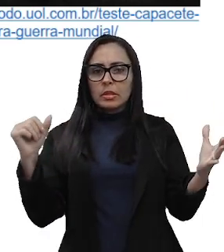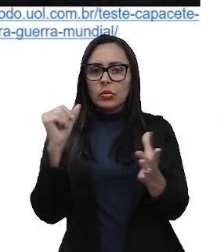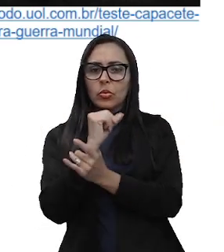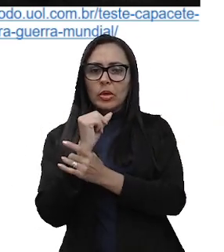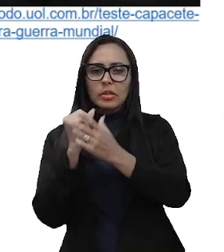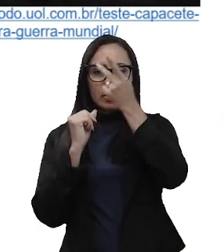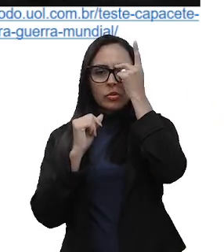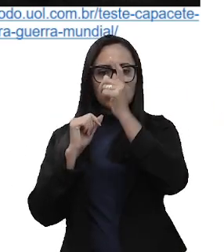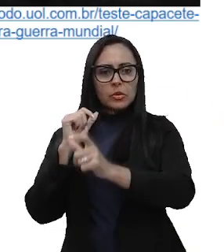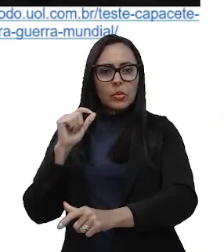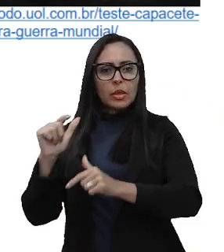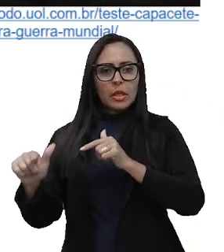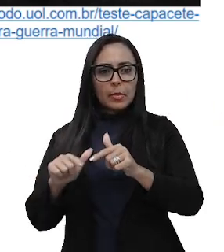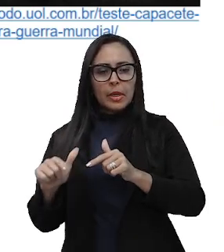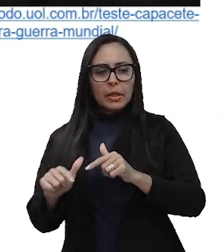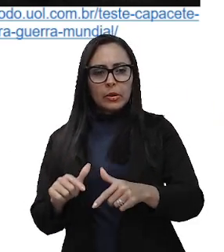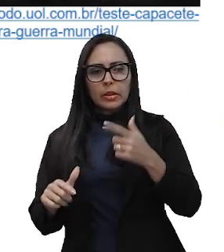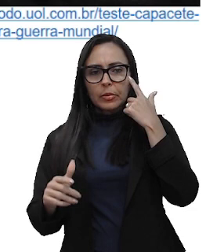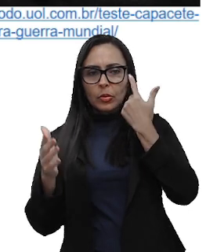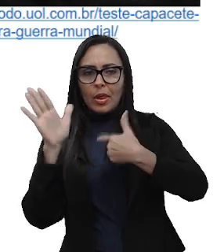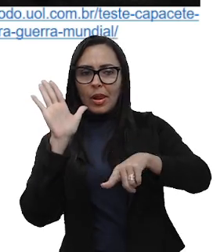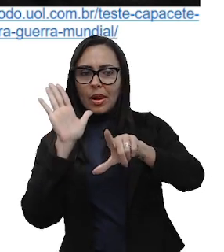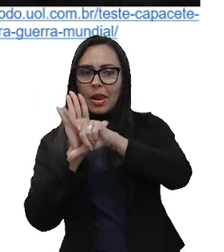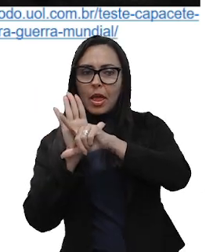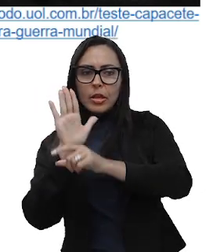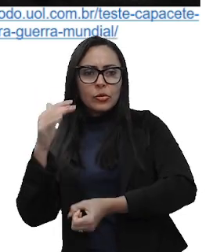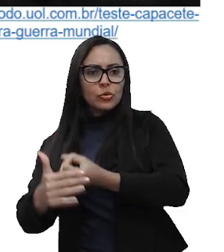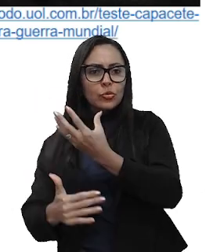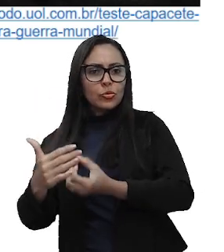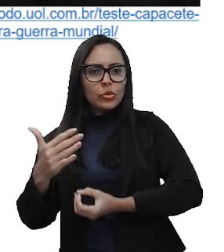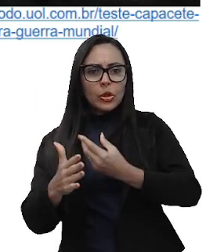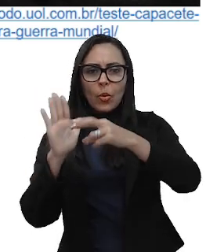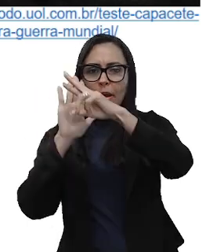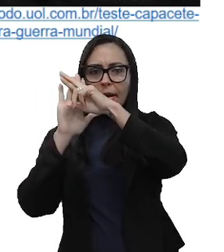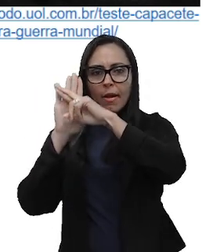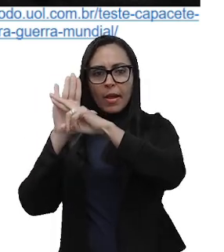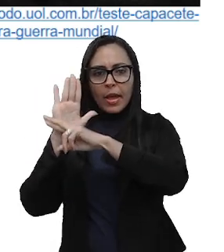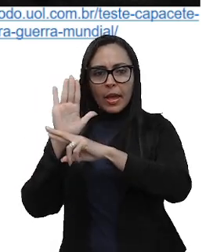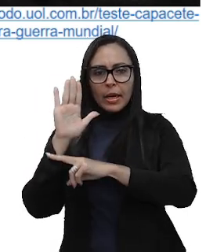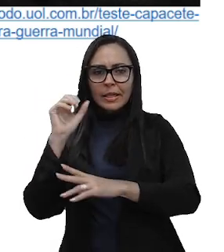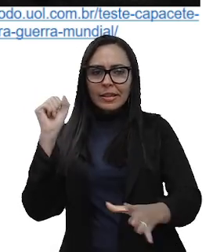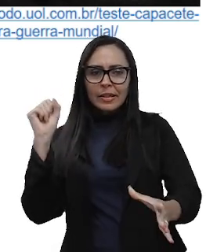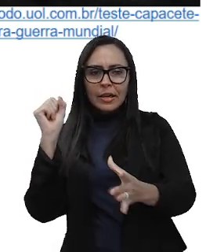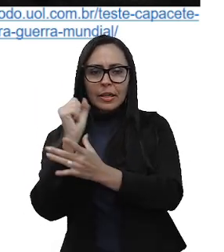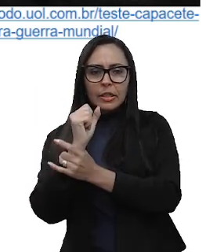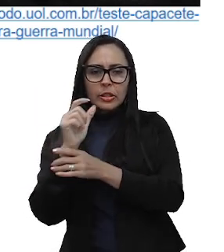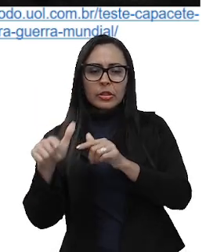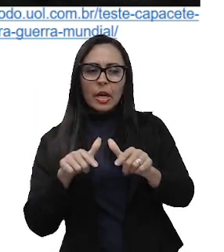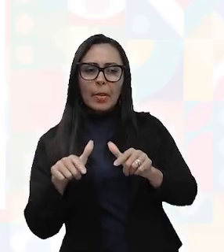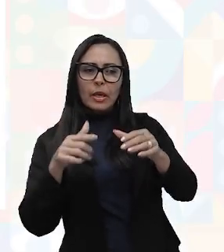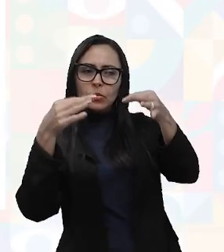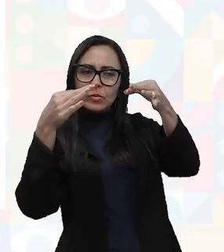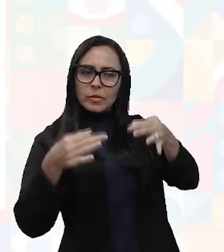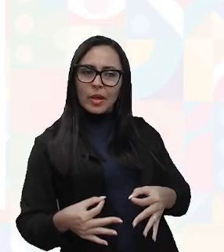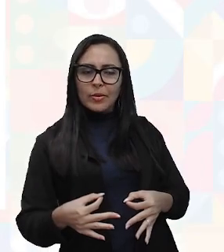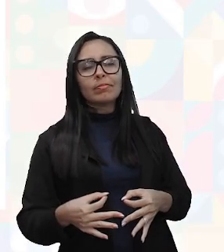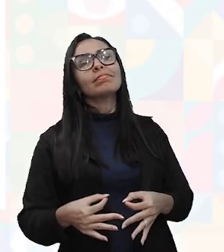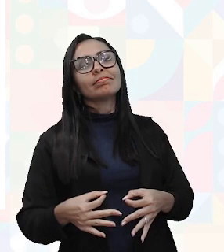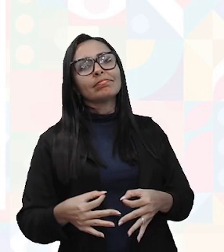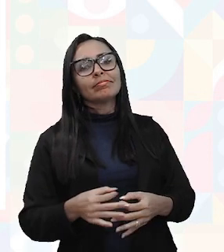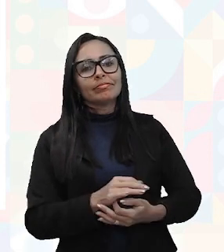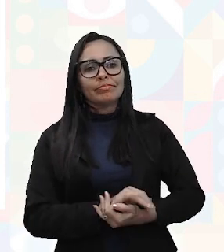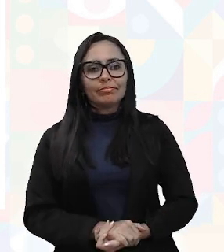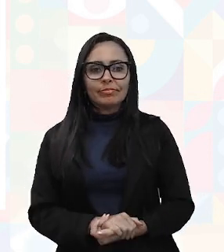trabalhadores, com a criação de leis e normas que visavam garantir condições de trabalho adequadas, certo?